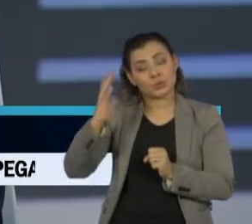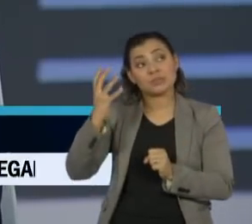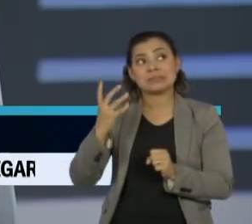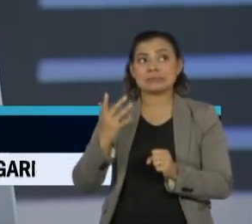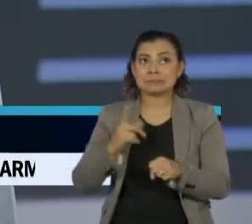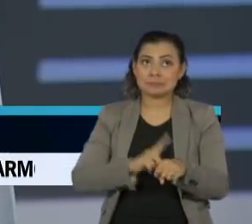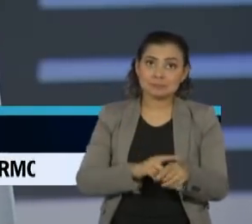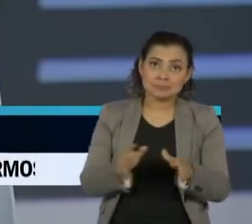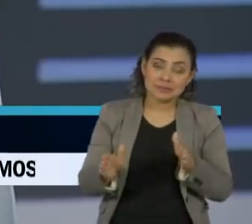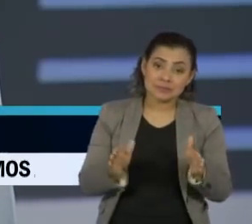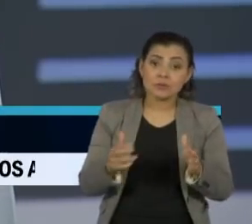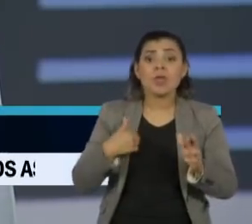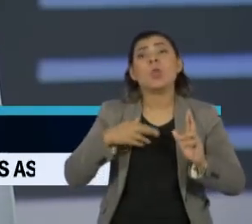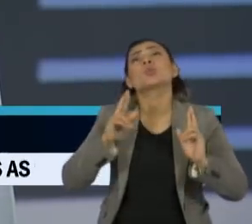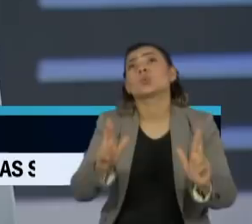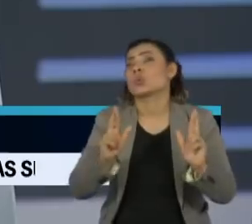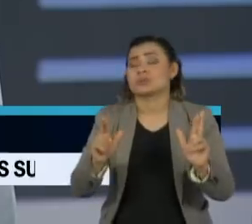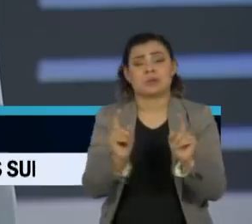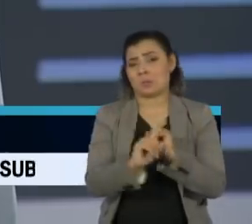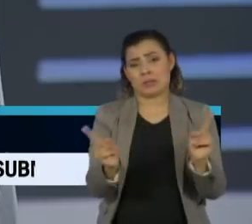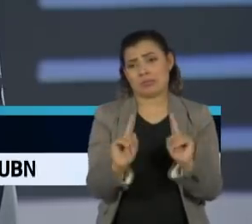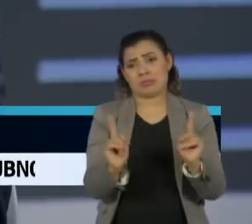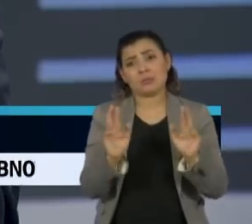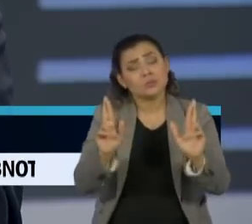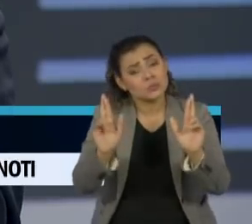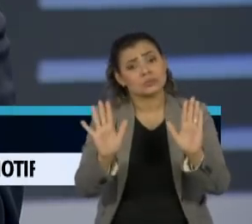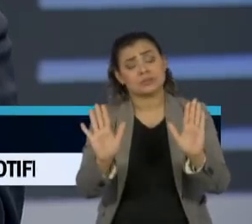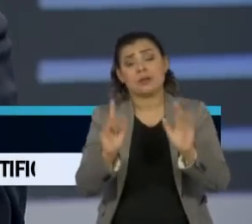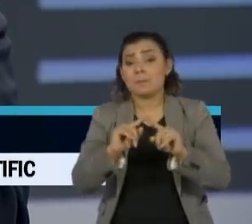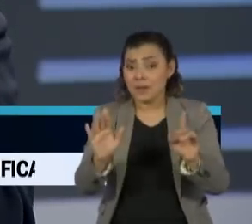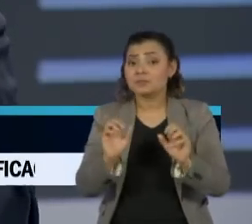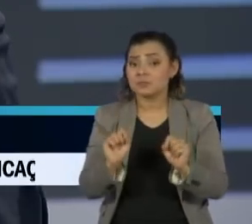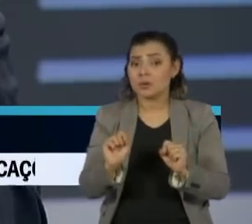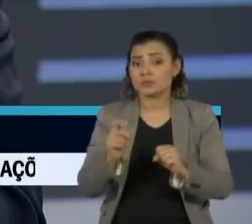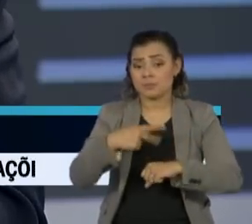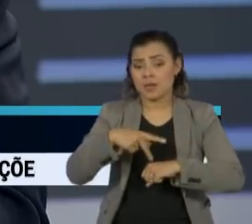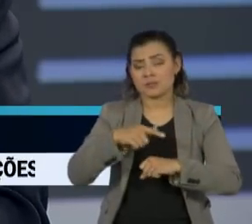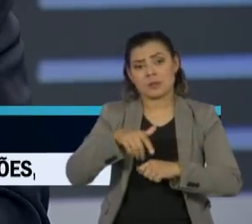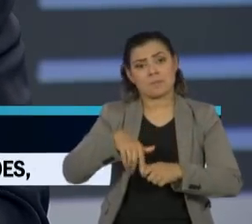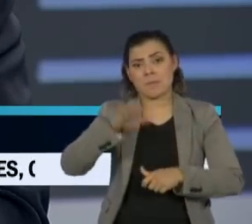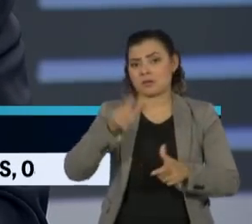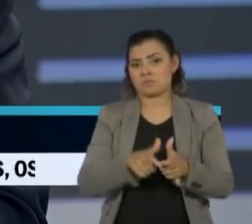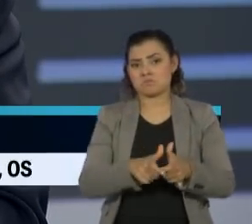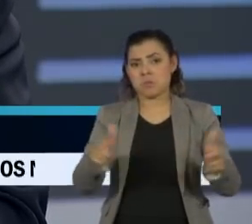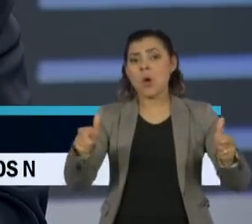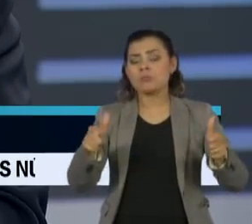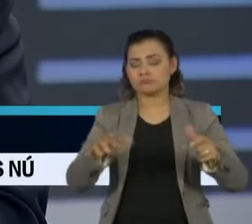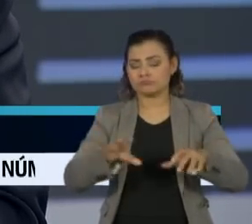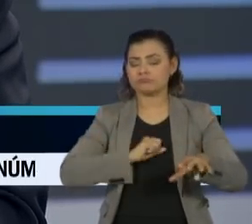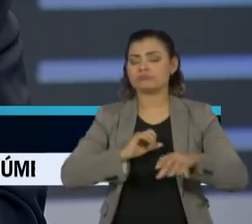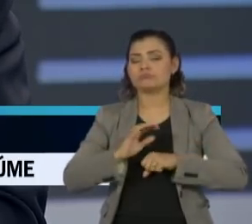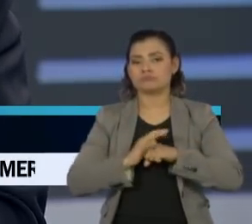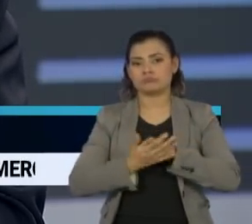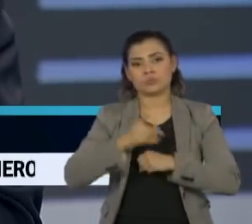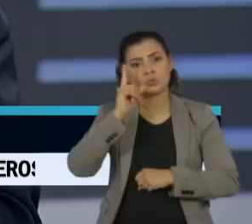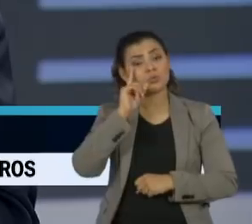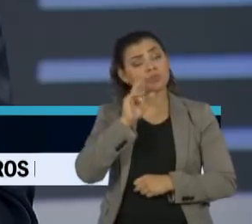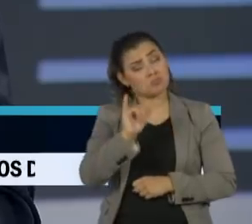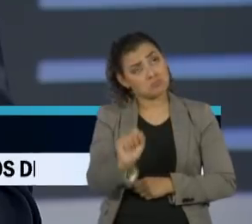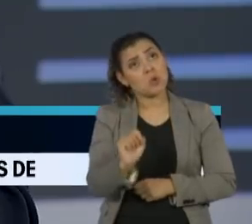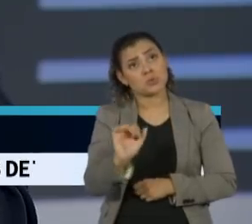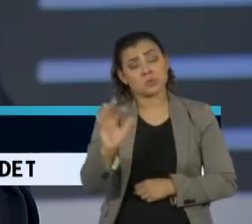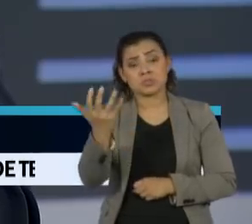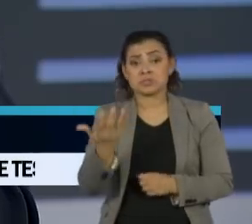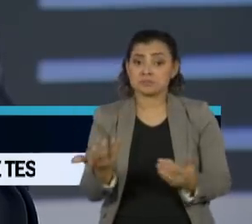momento. Pode ser que, eu torço para que não aconteça, mas que seja o país que vai apresentar maior número de casos novos por dia. Também por outro